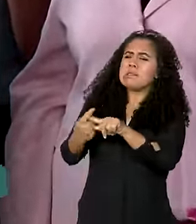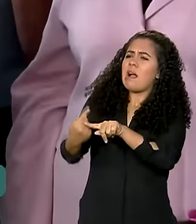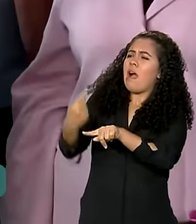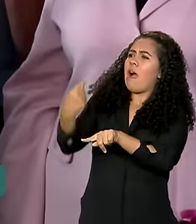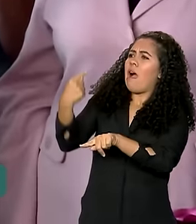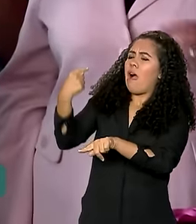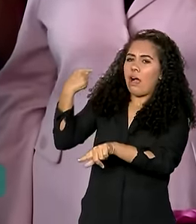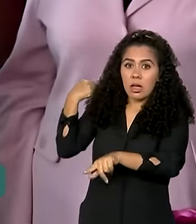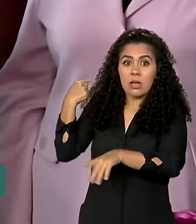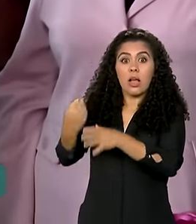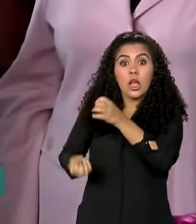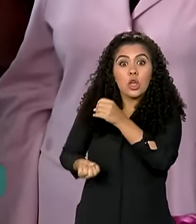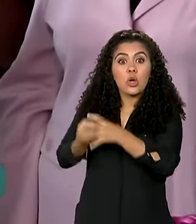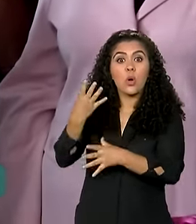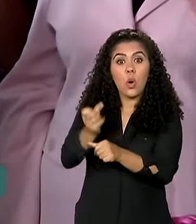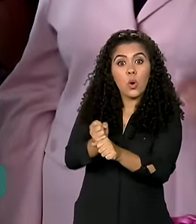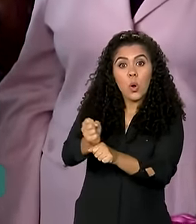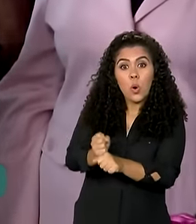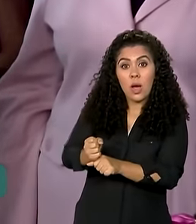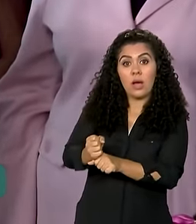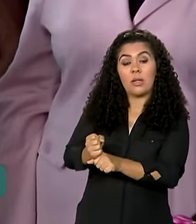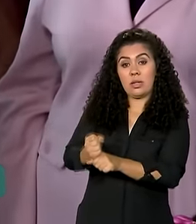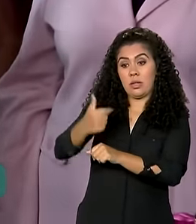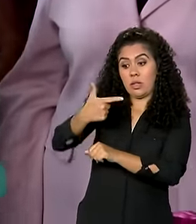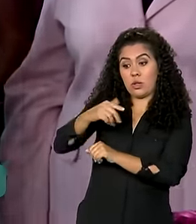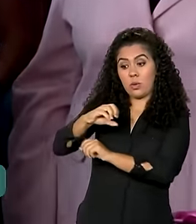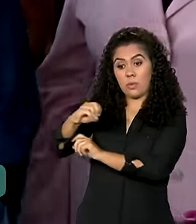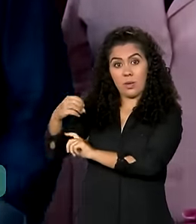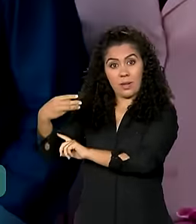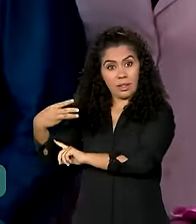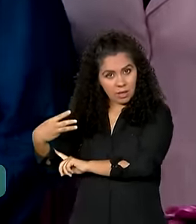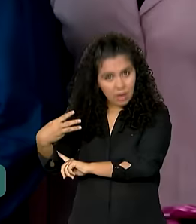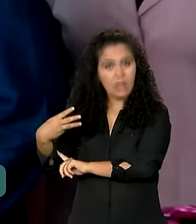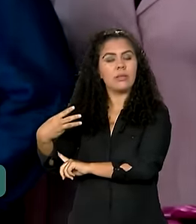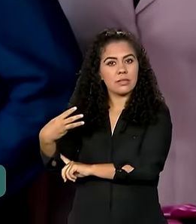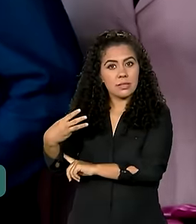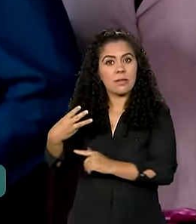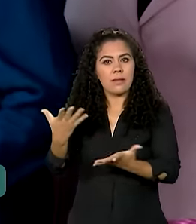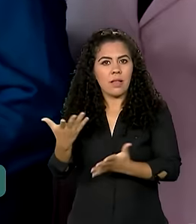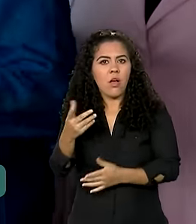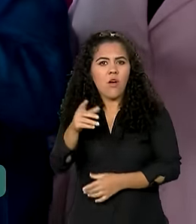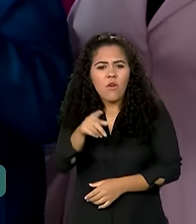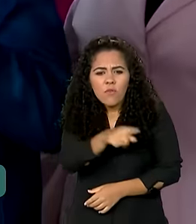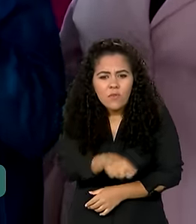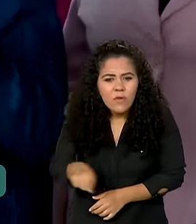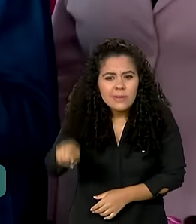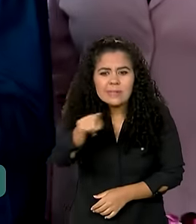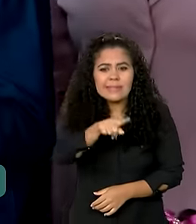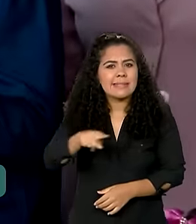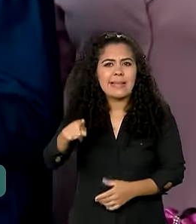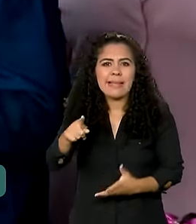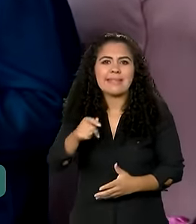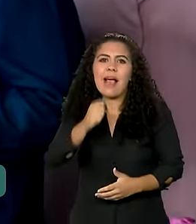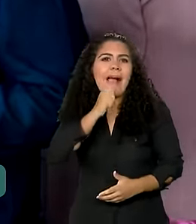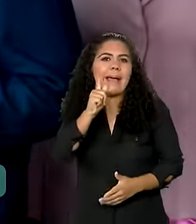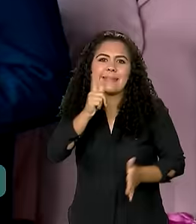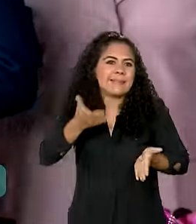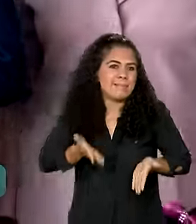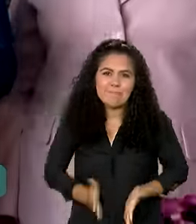Ele foi criado ainda no ano de 2003. Muitos de vocês nem pensavam em nascer.